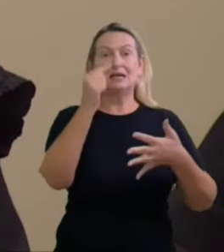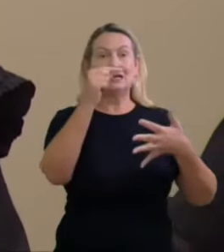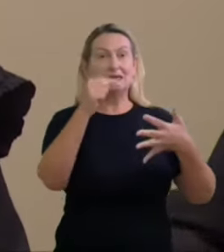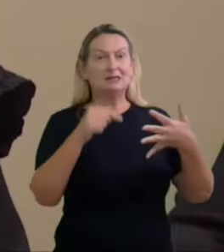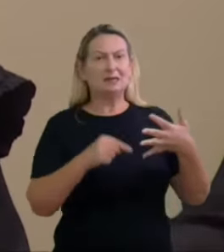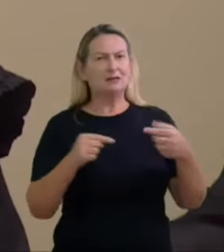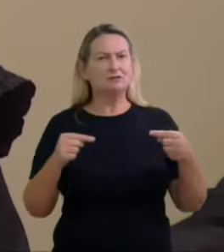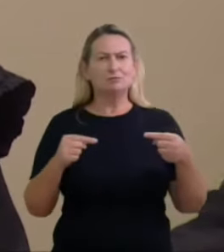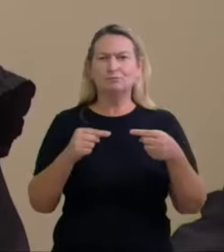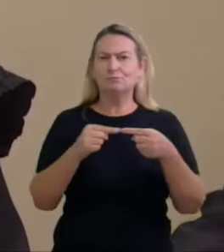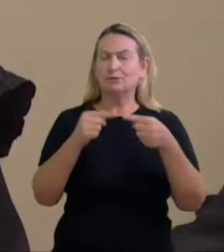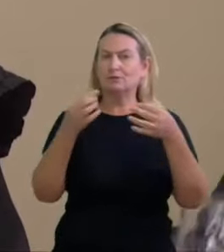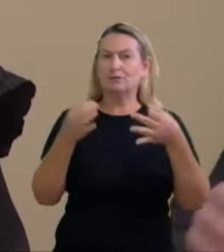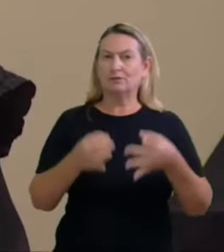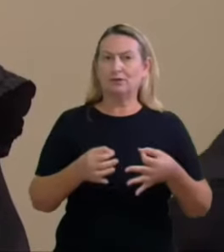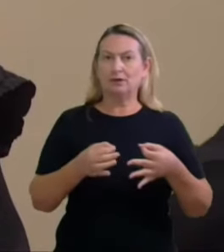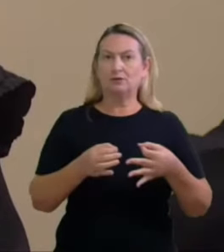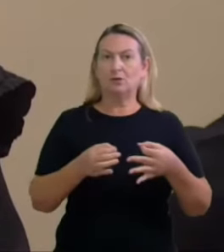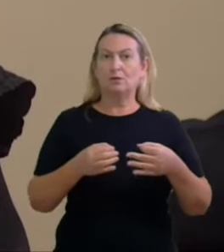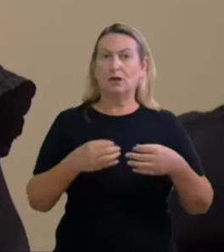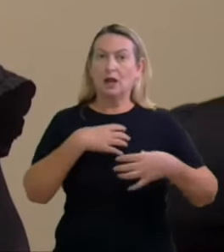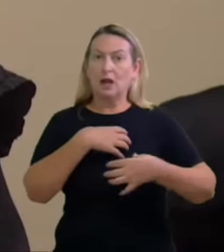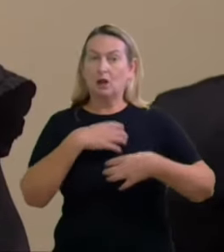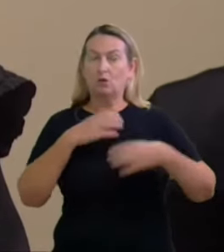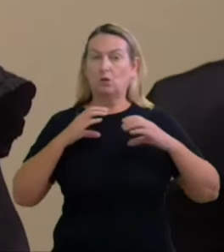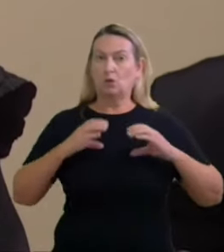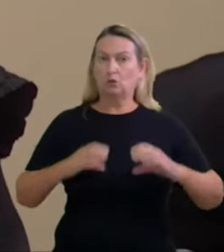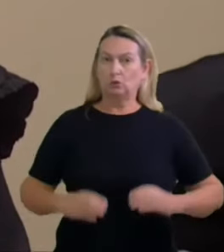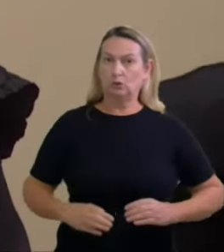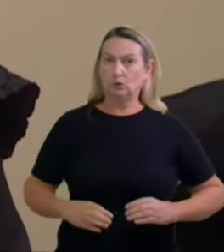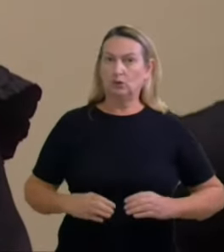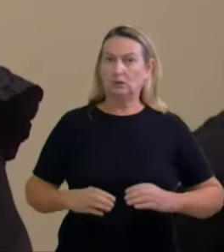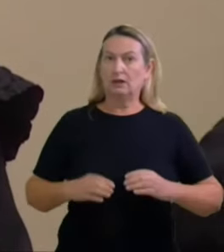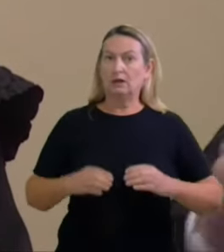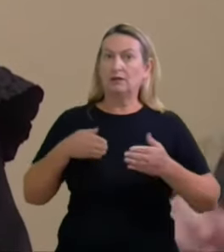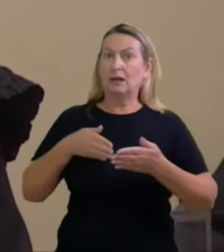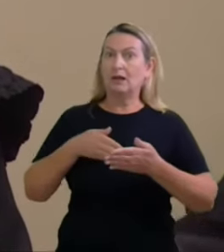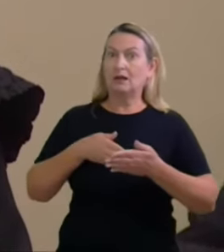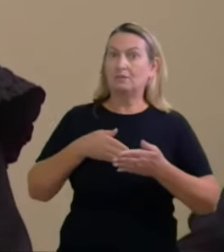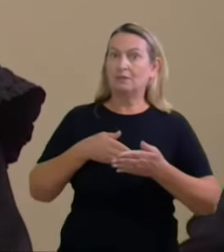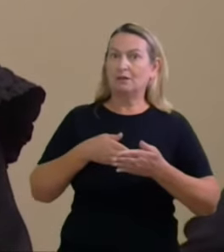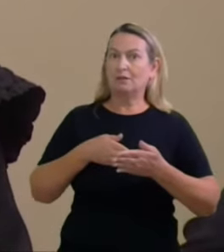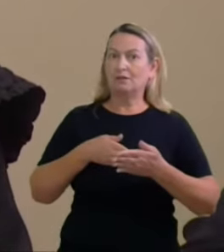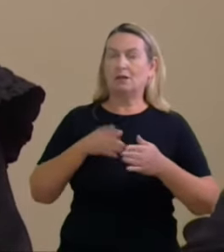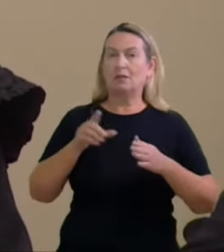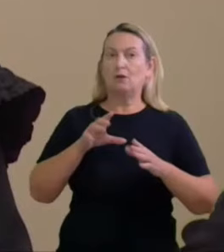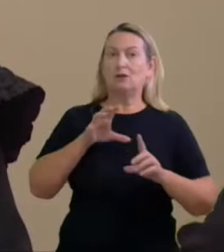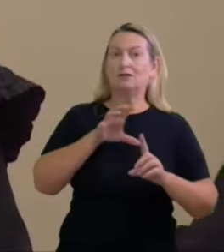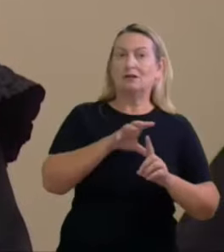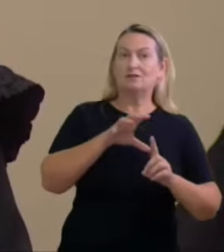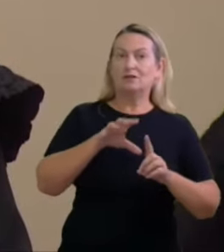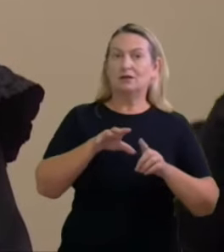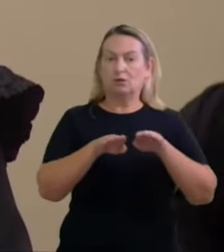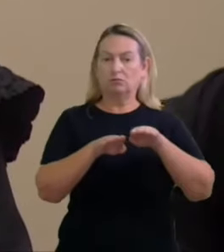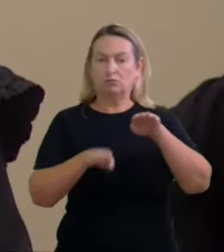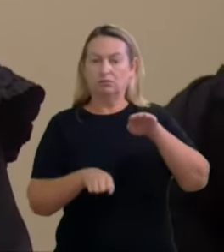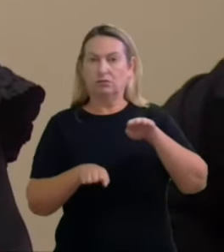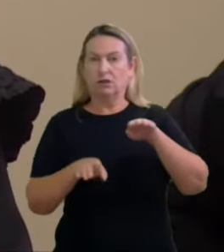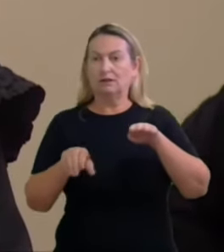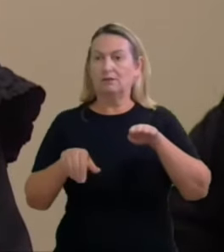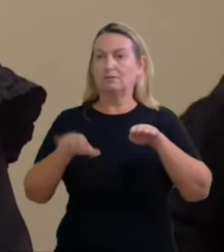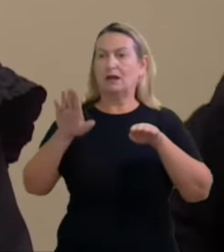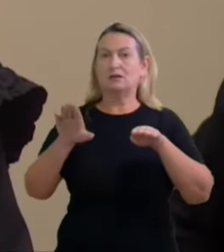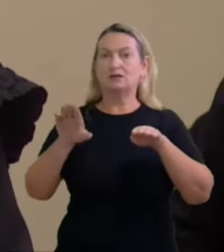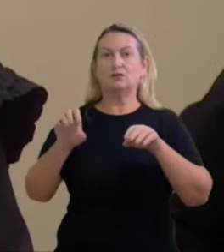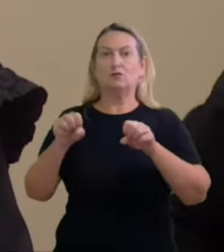para que essas condutas não perpassem limites que interfiram na igualdade de forças no processo eleitoral observando